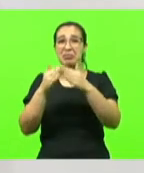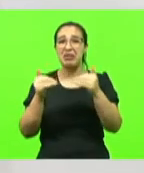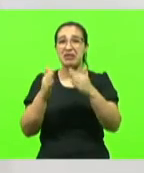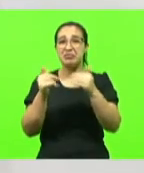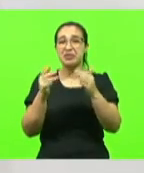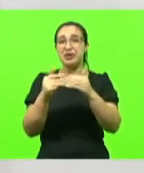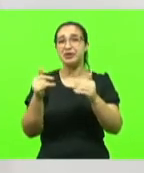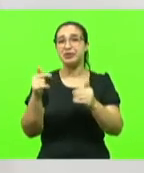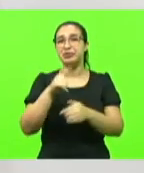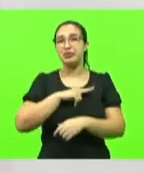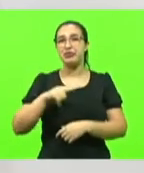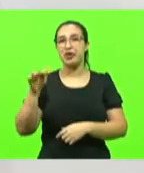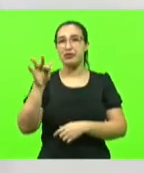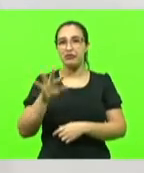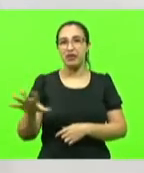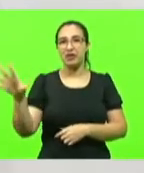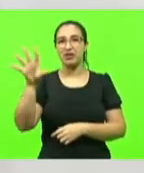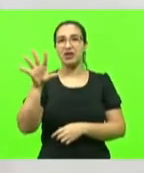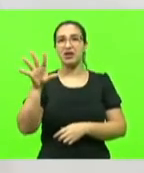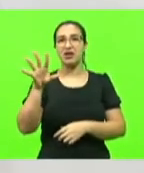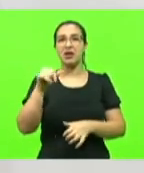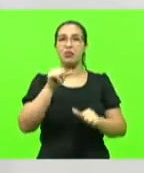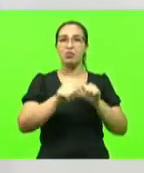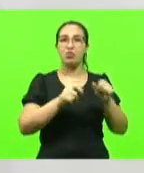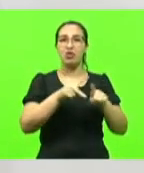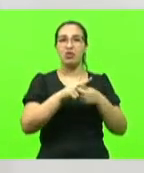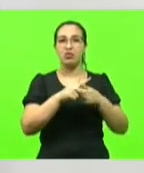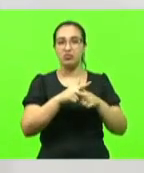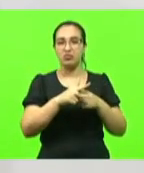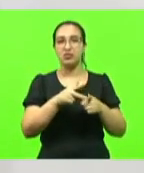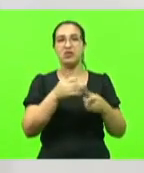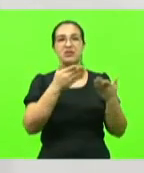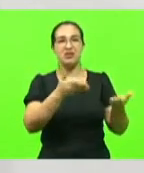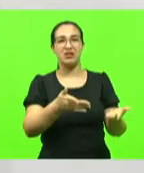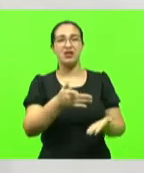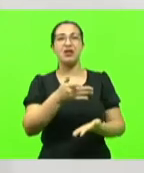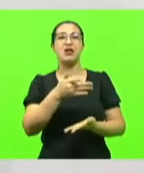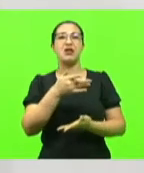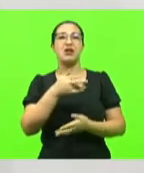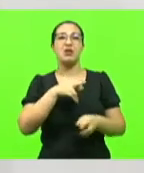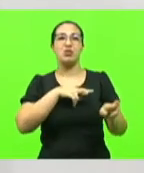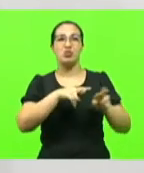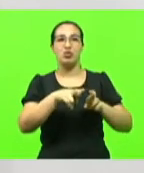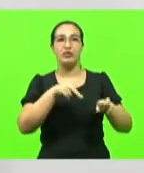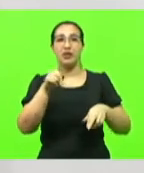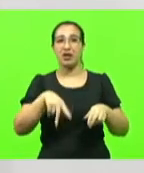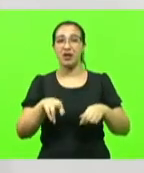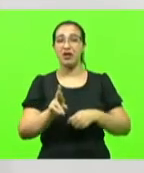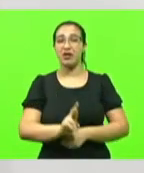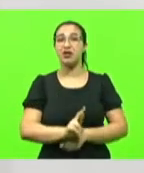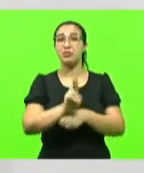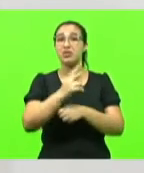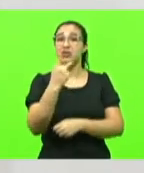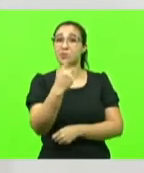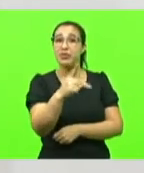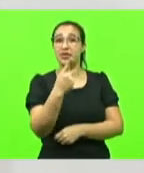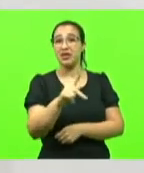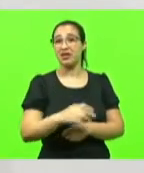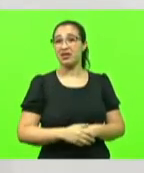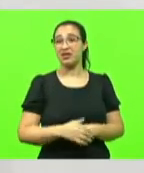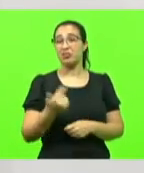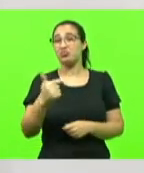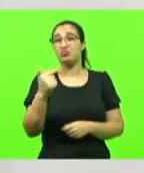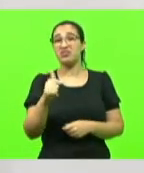federal arrumar uma rodovia que é federal, que é responsabilidade deles, que não estão botando recurso e que nós,